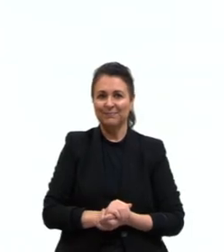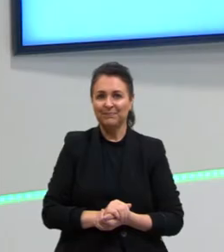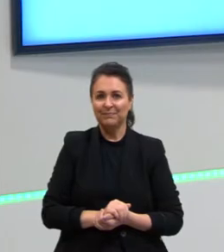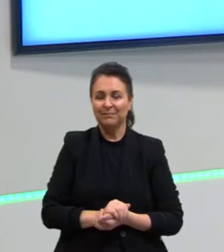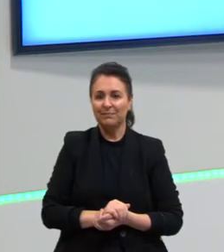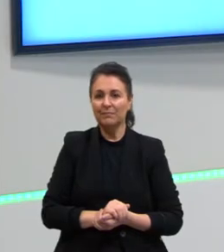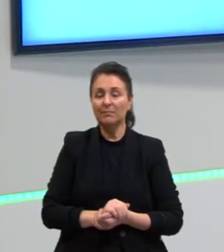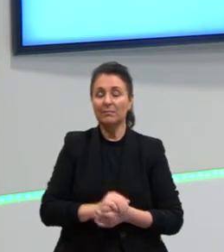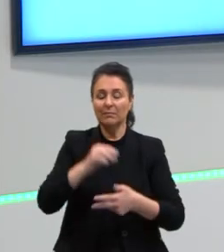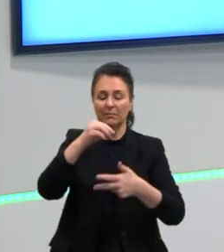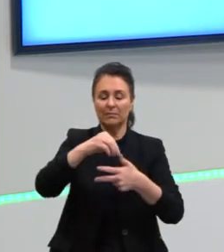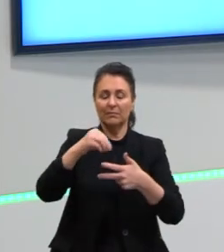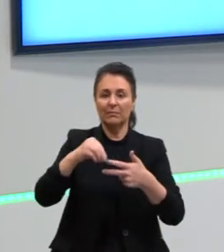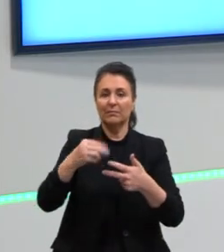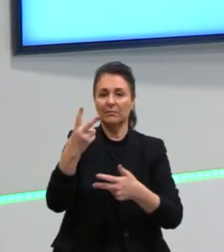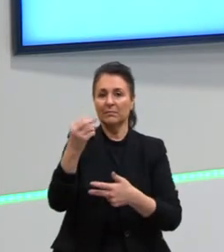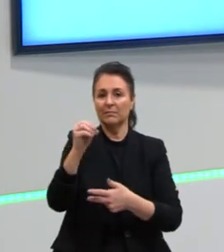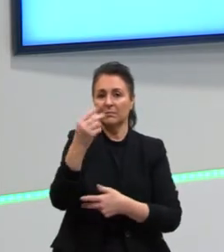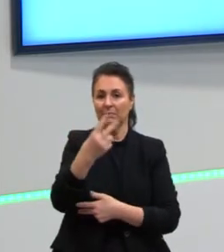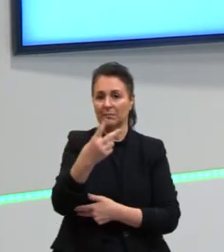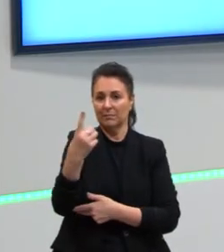Enem 2021 também.